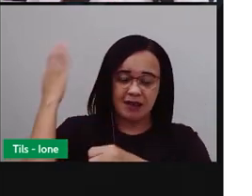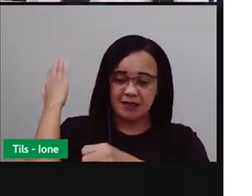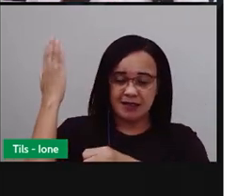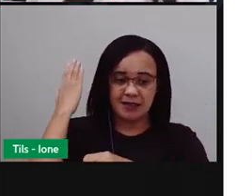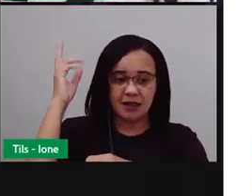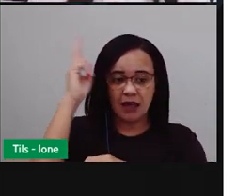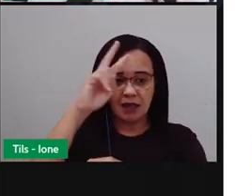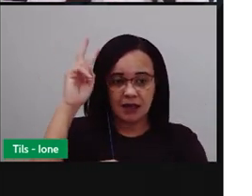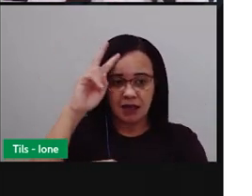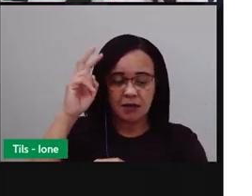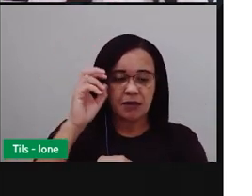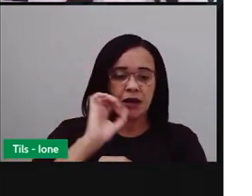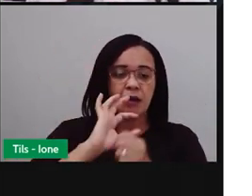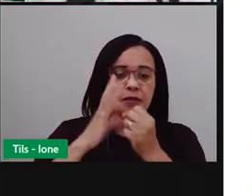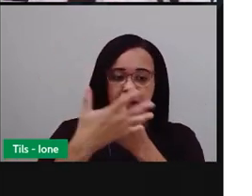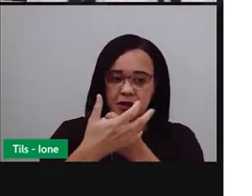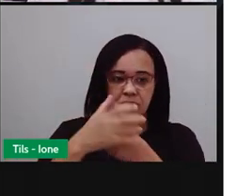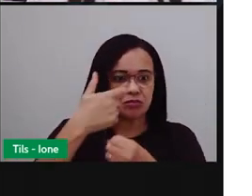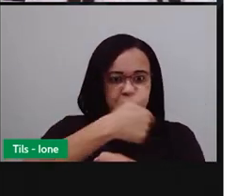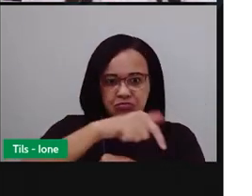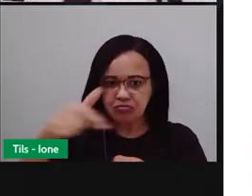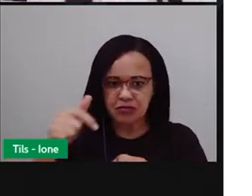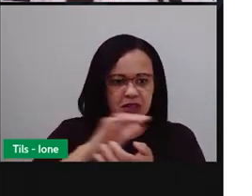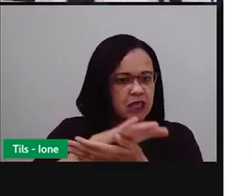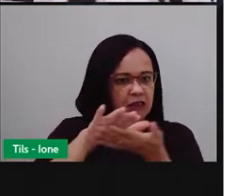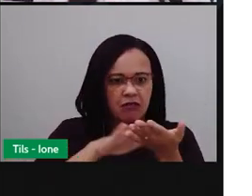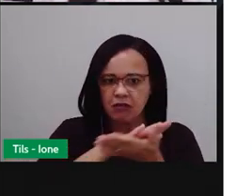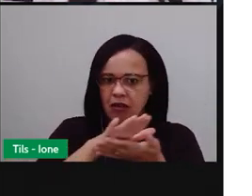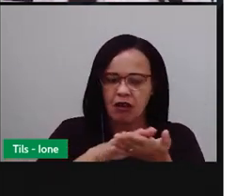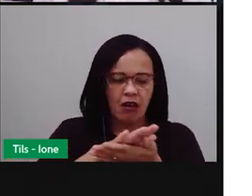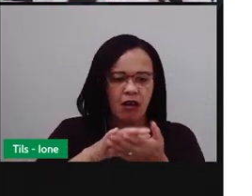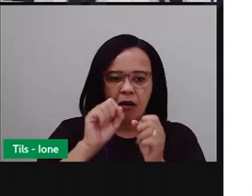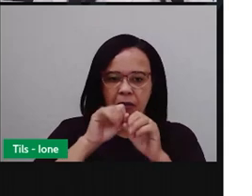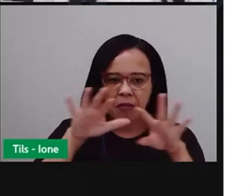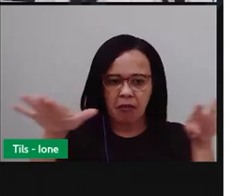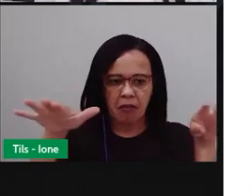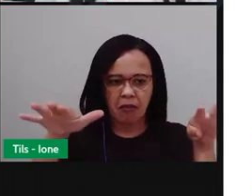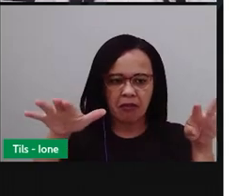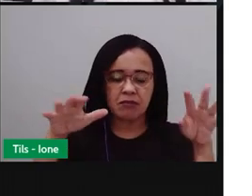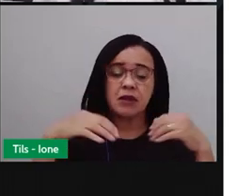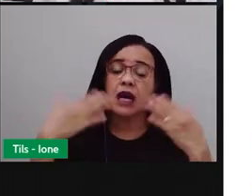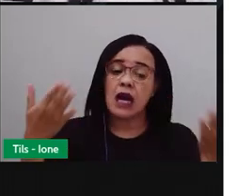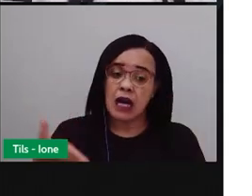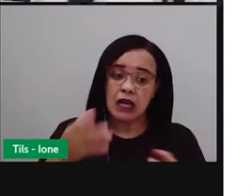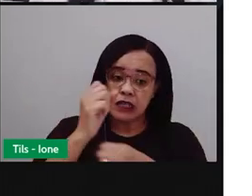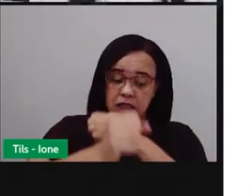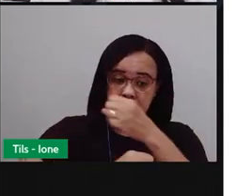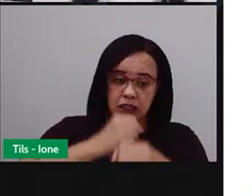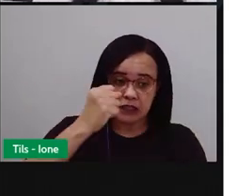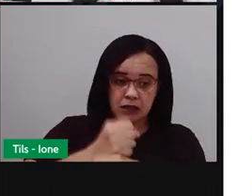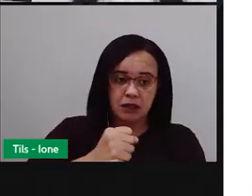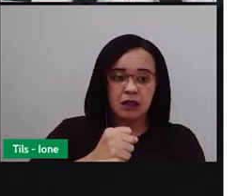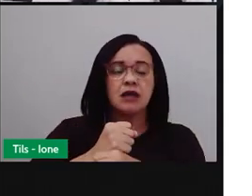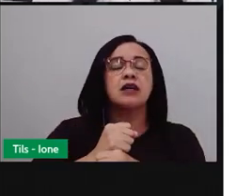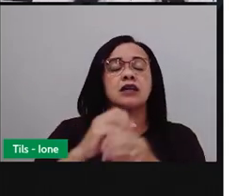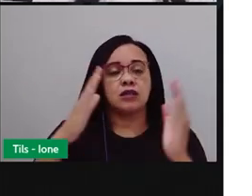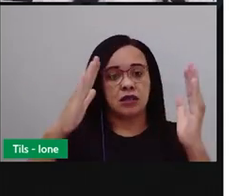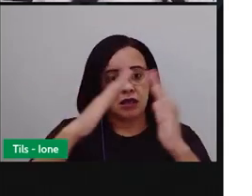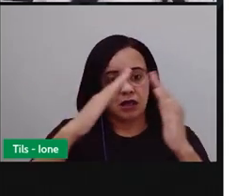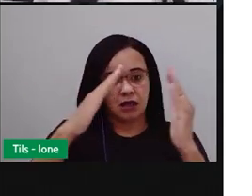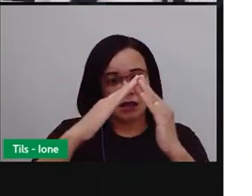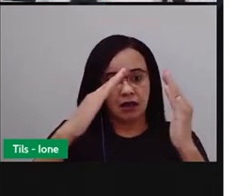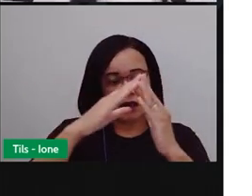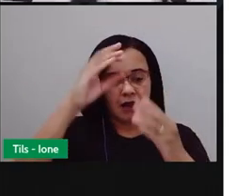nós estamos num período em que não havia pandemia. Esse ano, os festejos vão ser em casa,